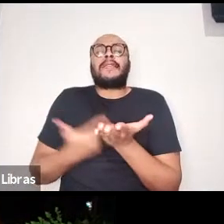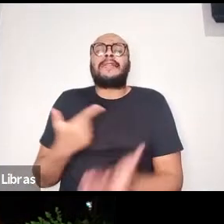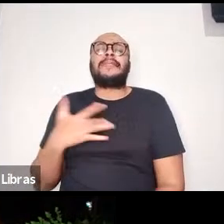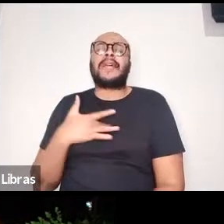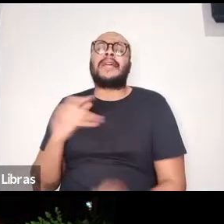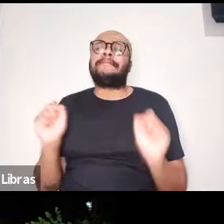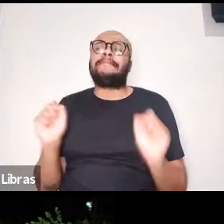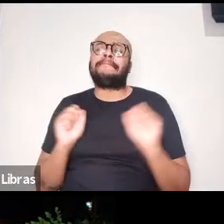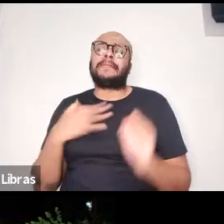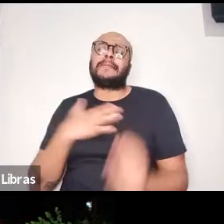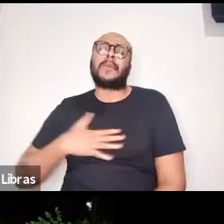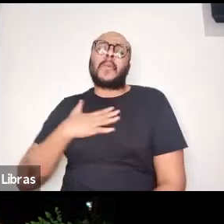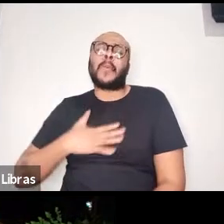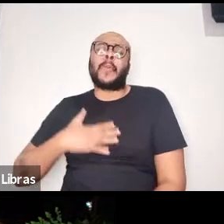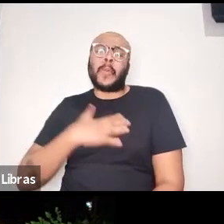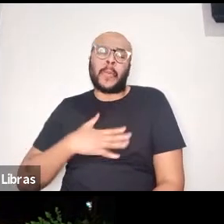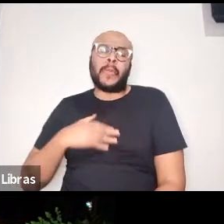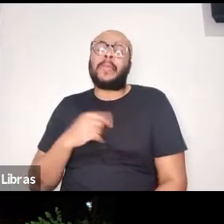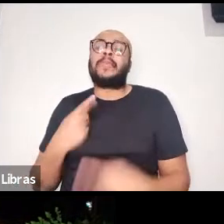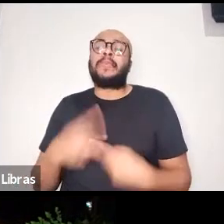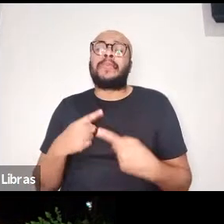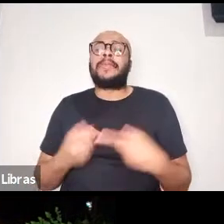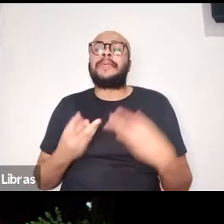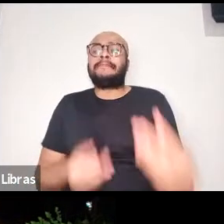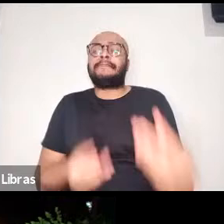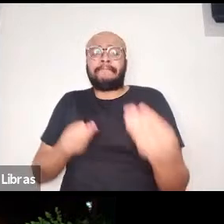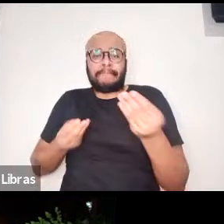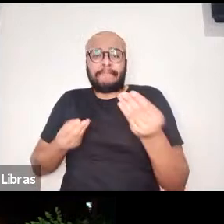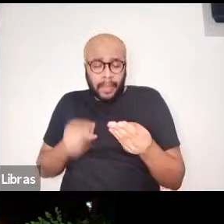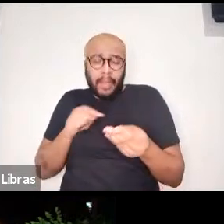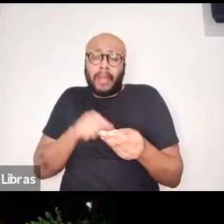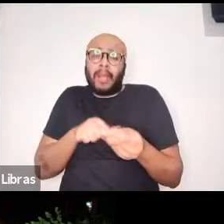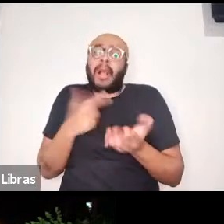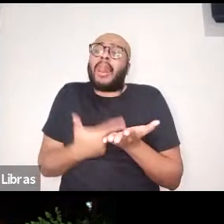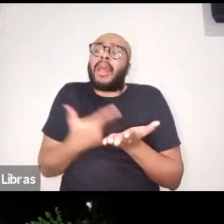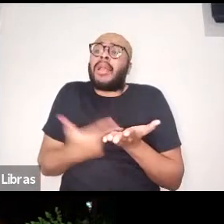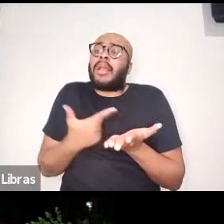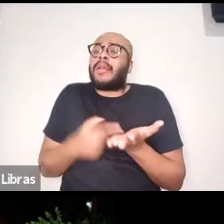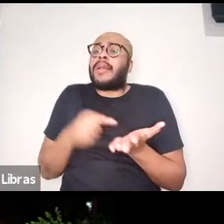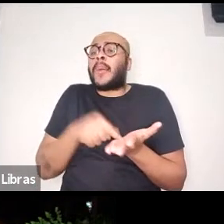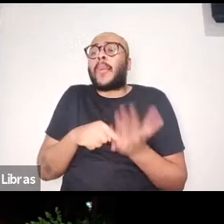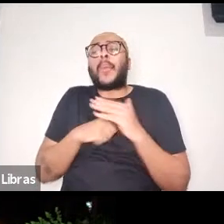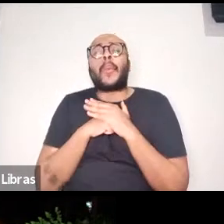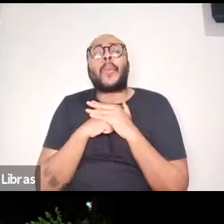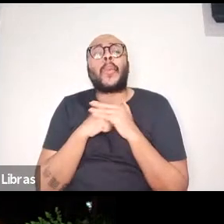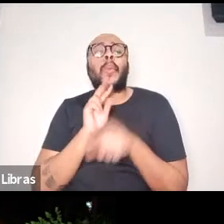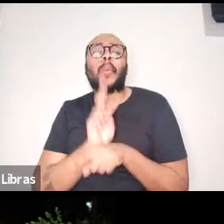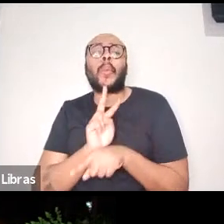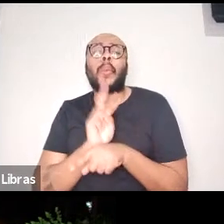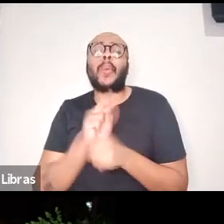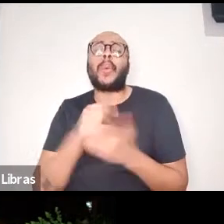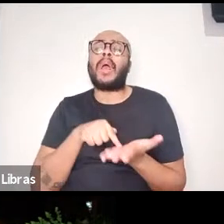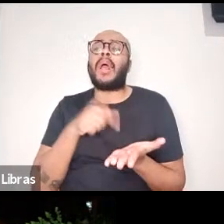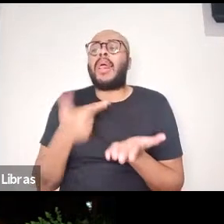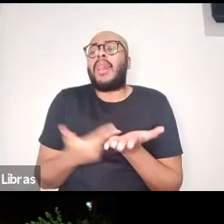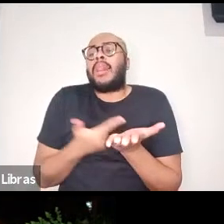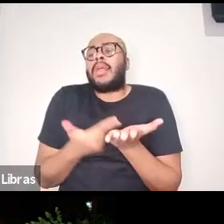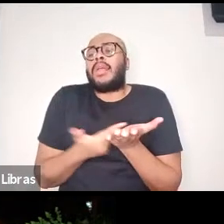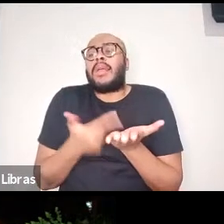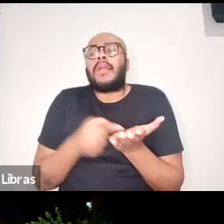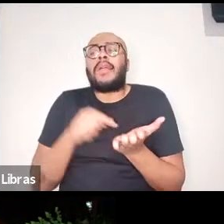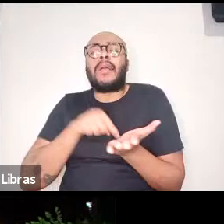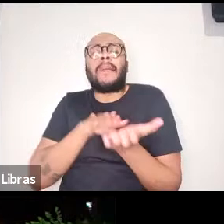porque as pessoas, quando elas adquirem um livro, elas têm um cuidado especial pelo livro. Quando elas